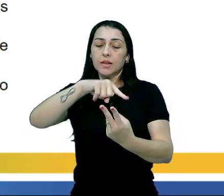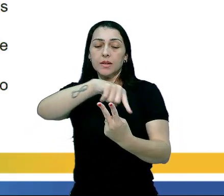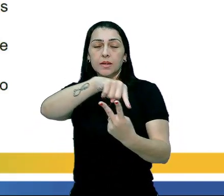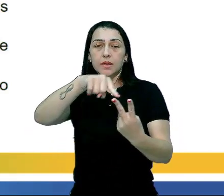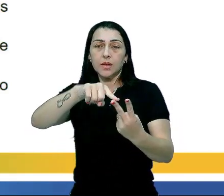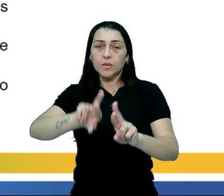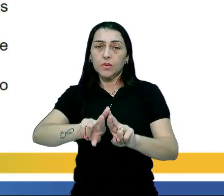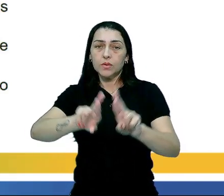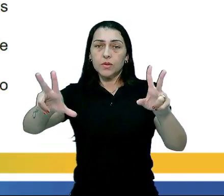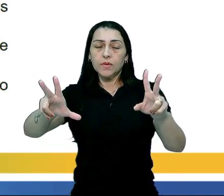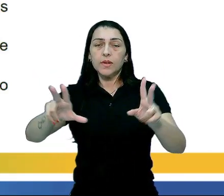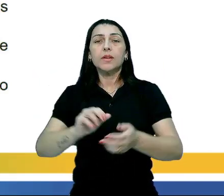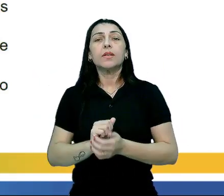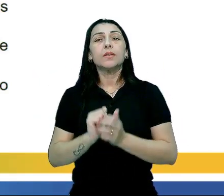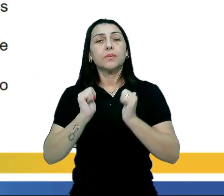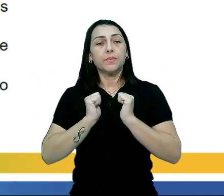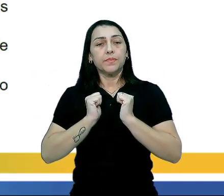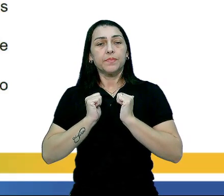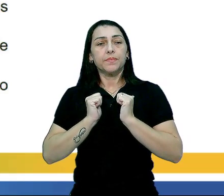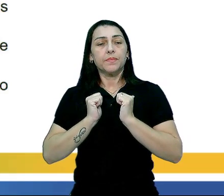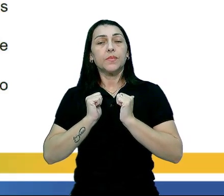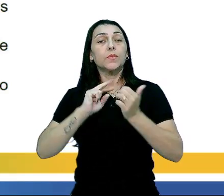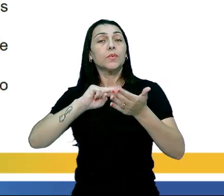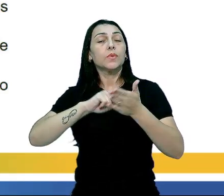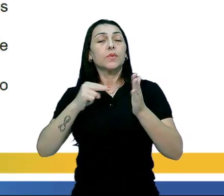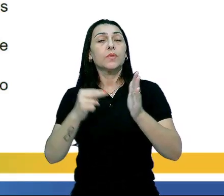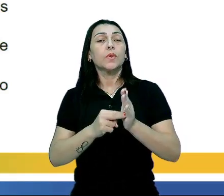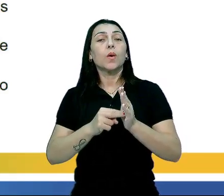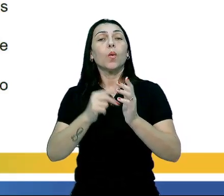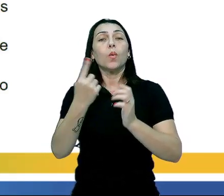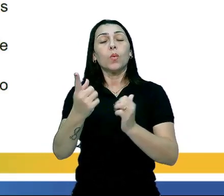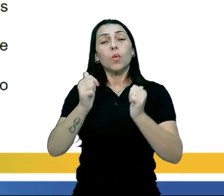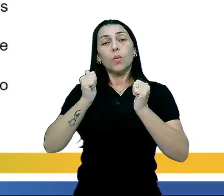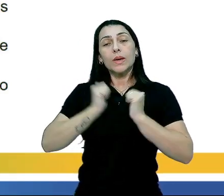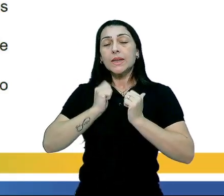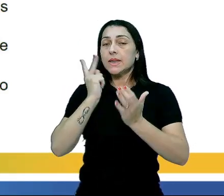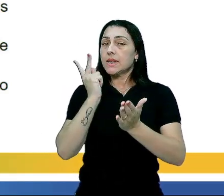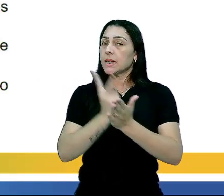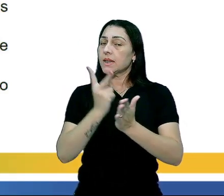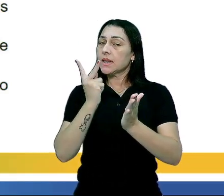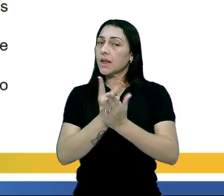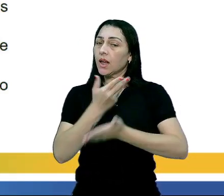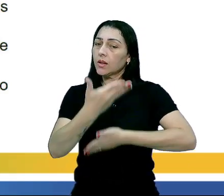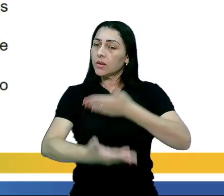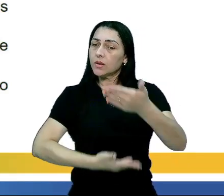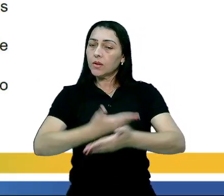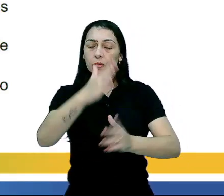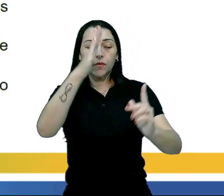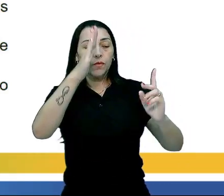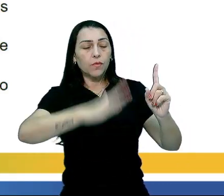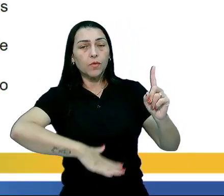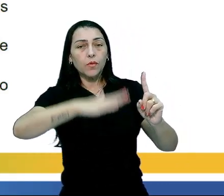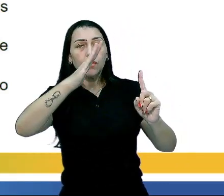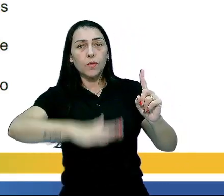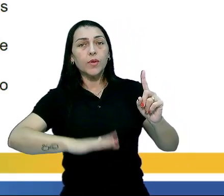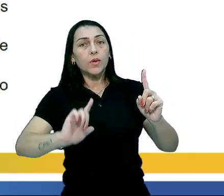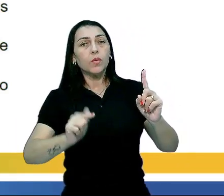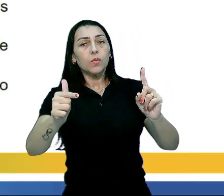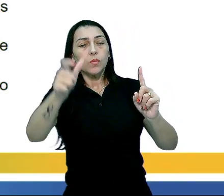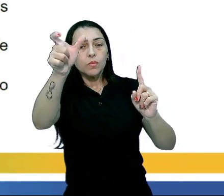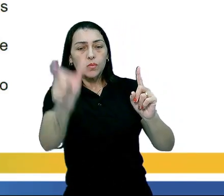essas diferentes condutas, no sentido de um comportamento sempre está influenciando e